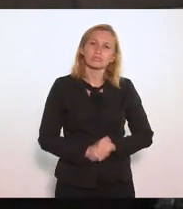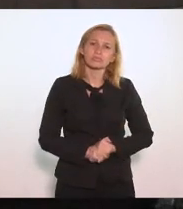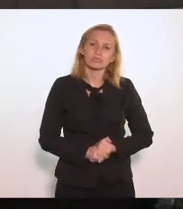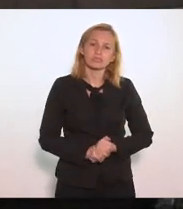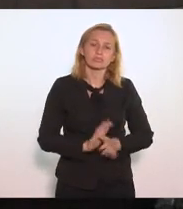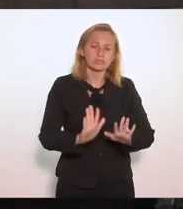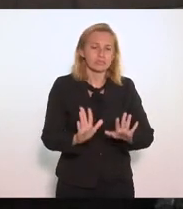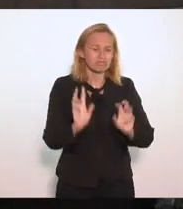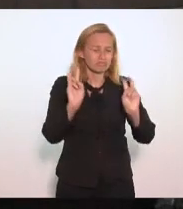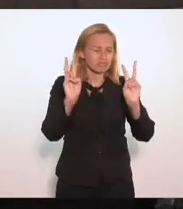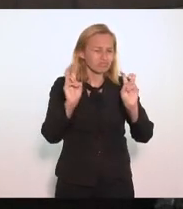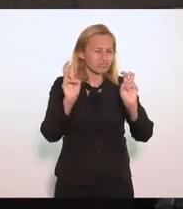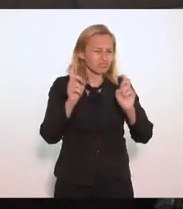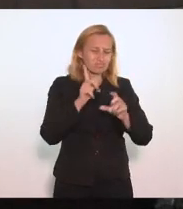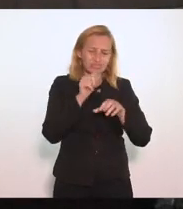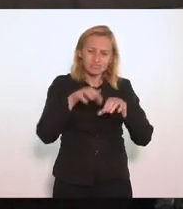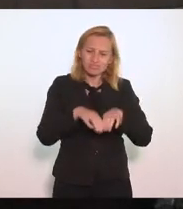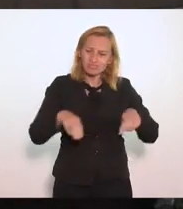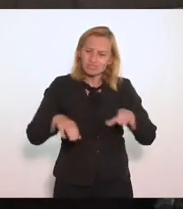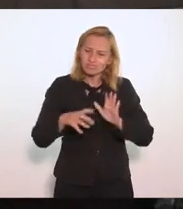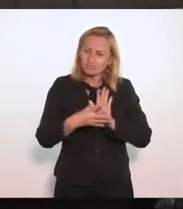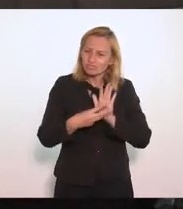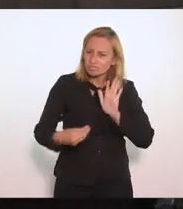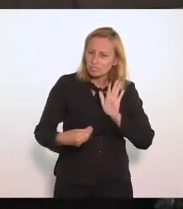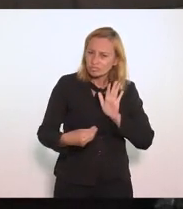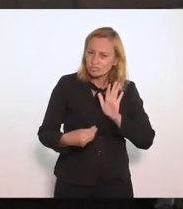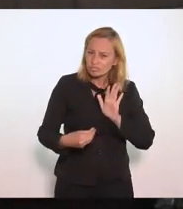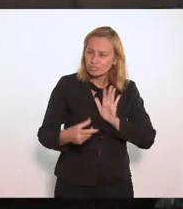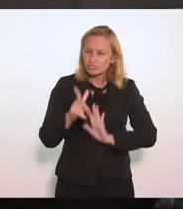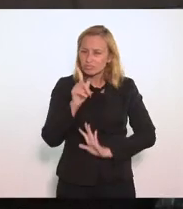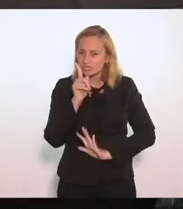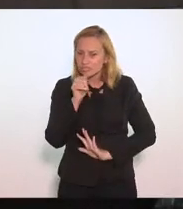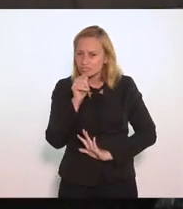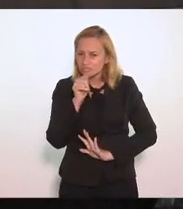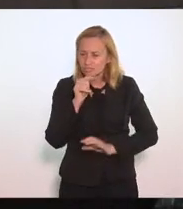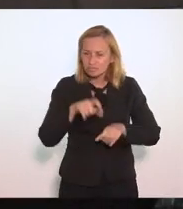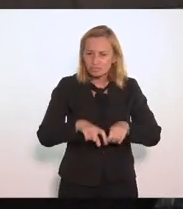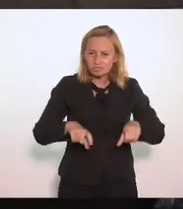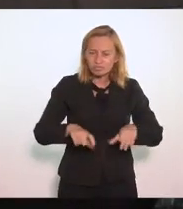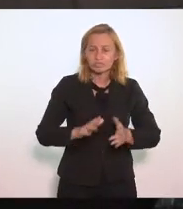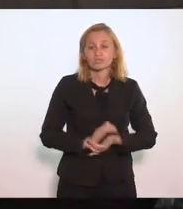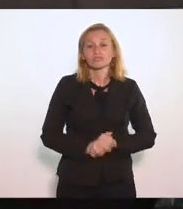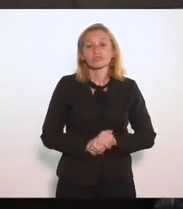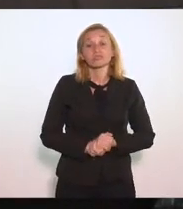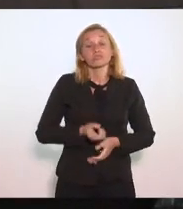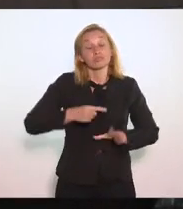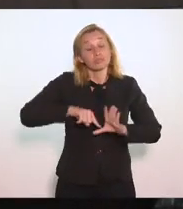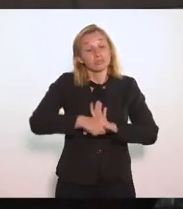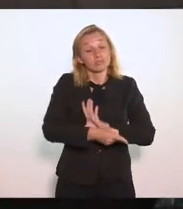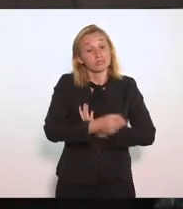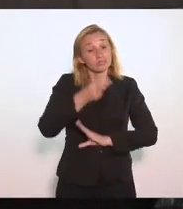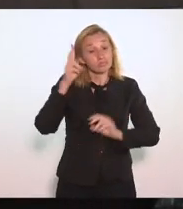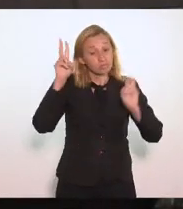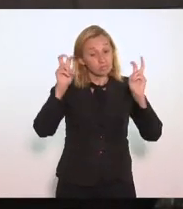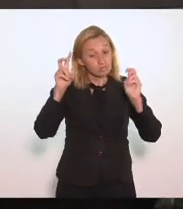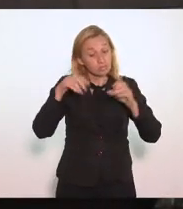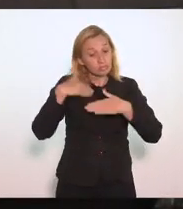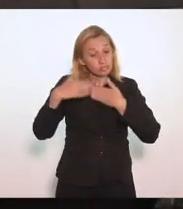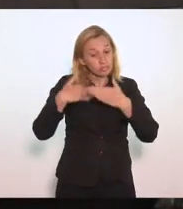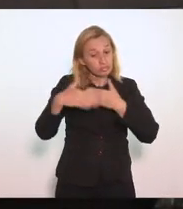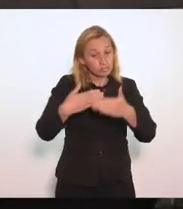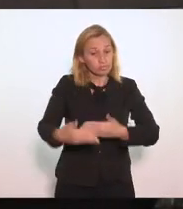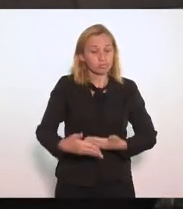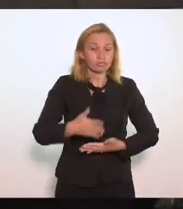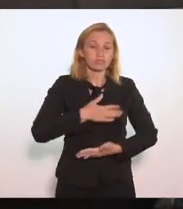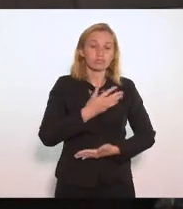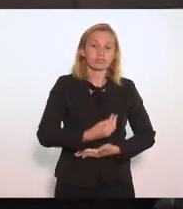Esse tema De saneamento E modelo De concessão De água de esgoto É um tema Que eu me aprofundei Ao longo Da minha vida